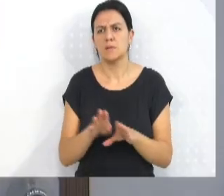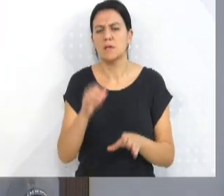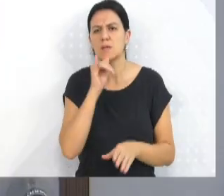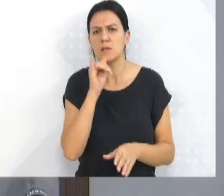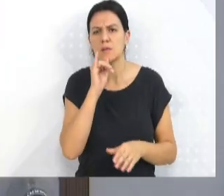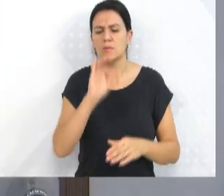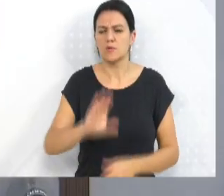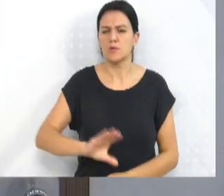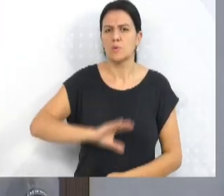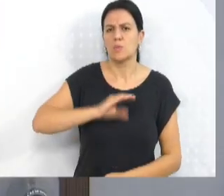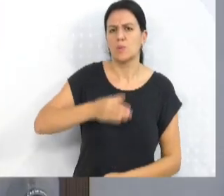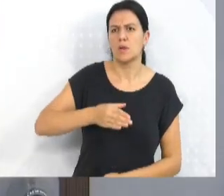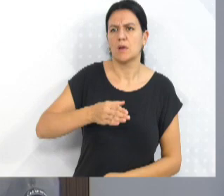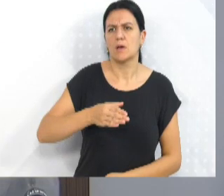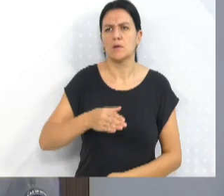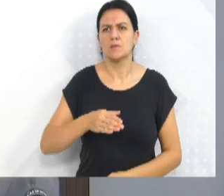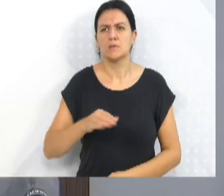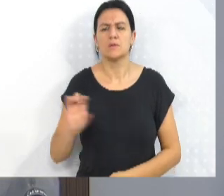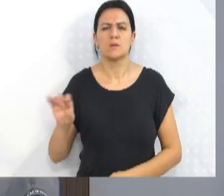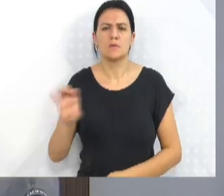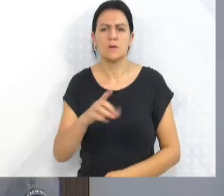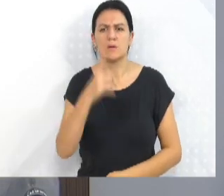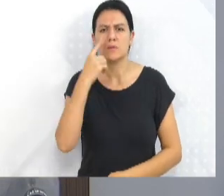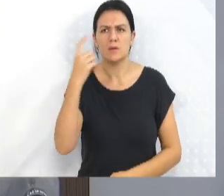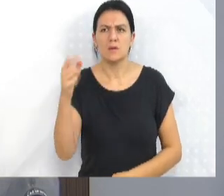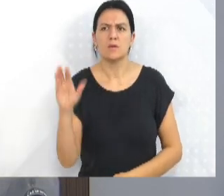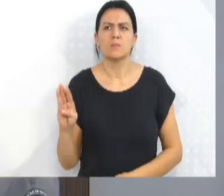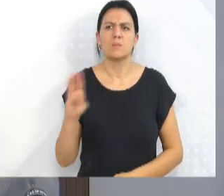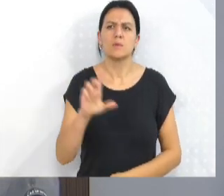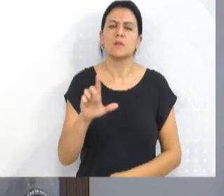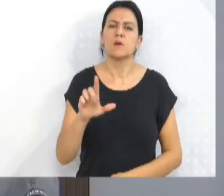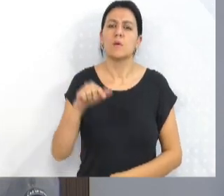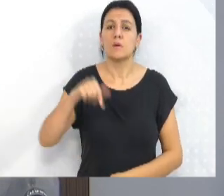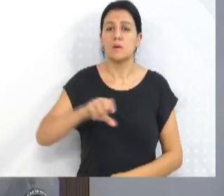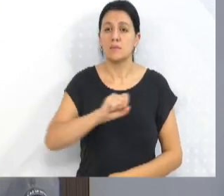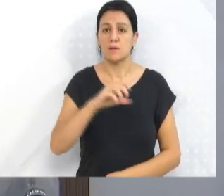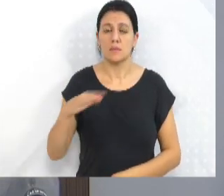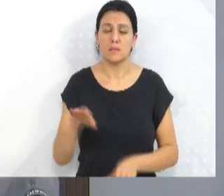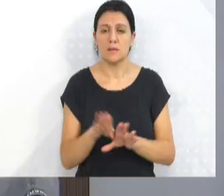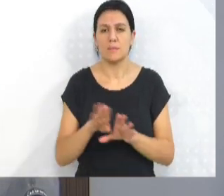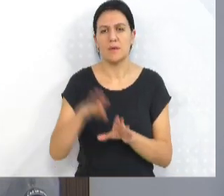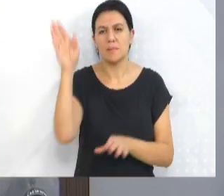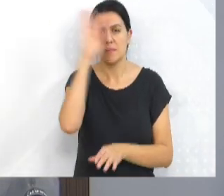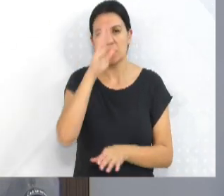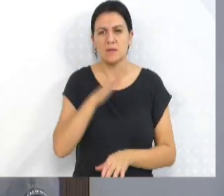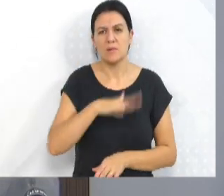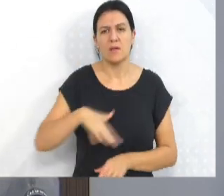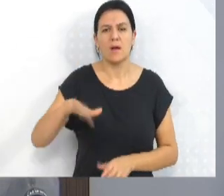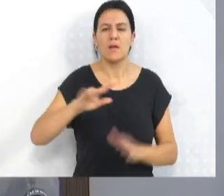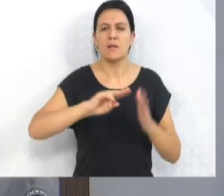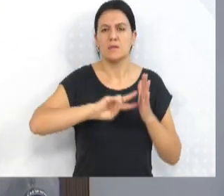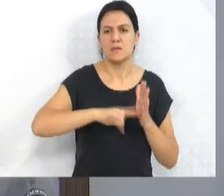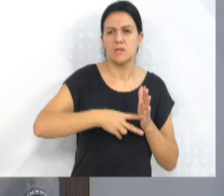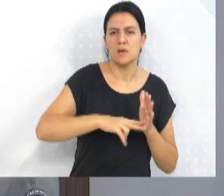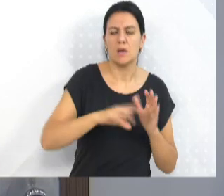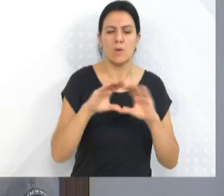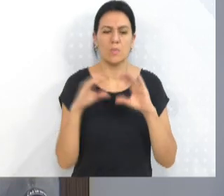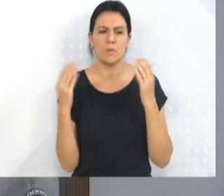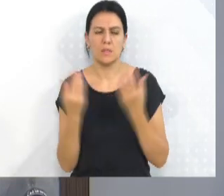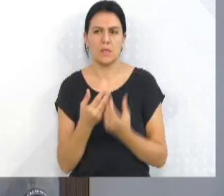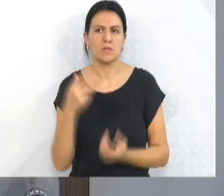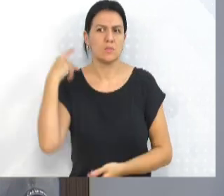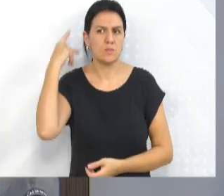coragem, por seus méritos excepcionais no interesse do município do Menal, do Estado de San Catarino, do Brasil, nas áreas sindicais, comunitárias,